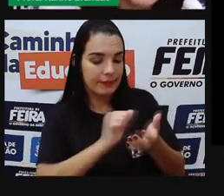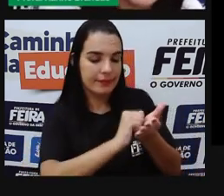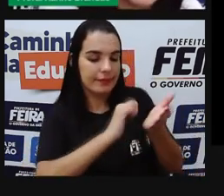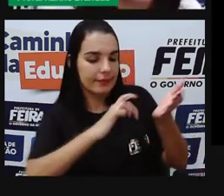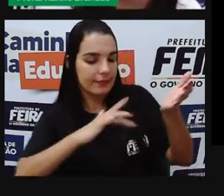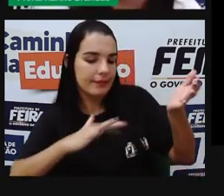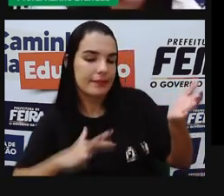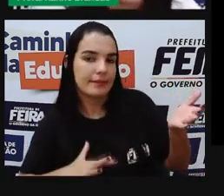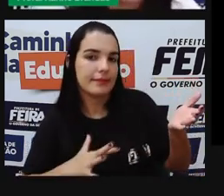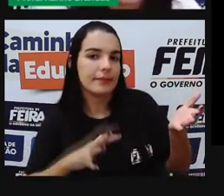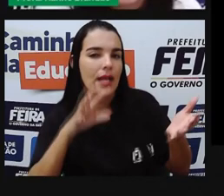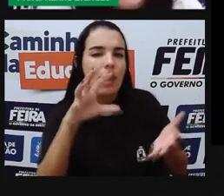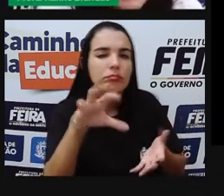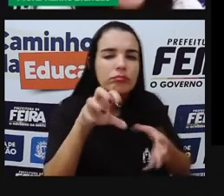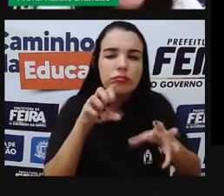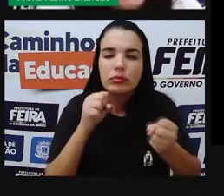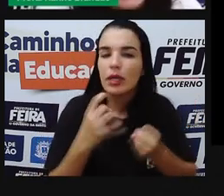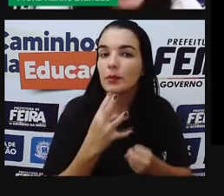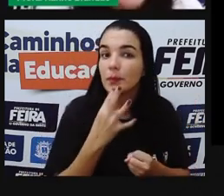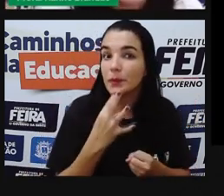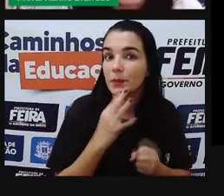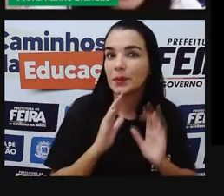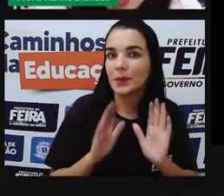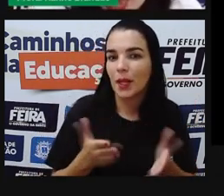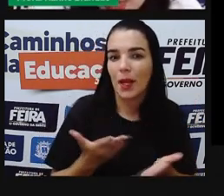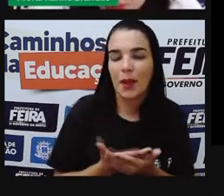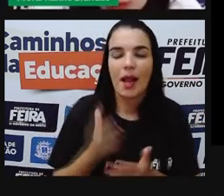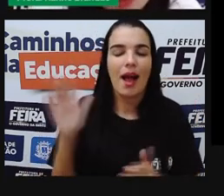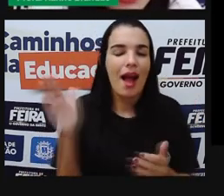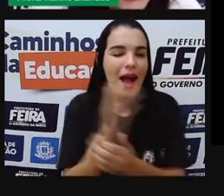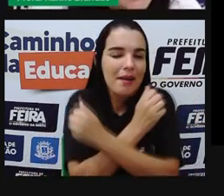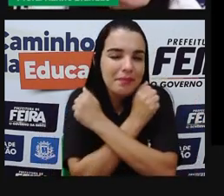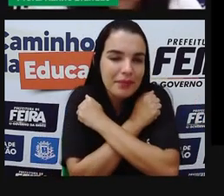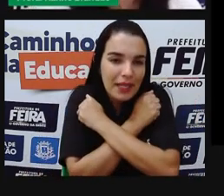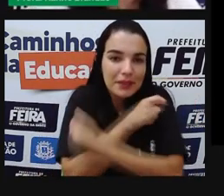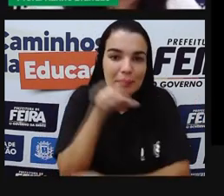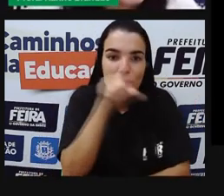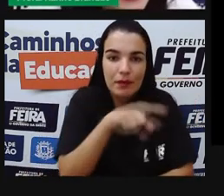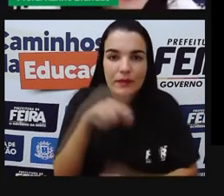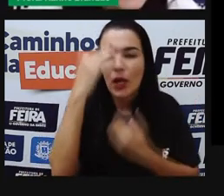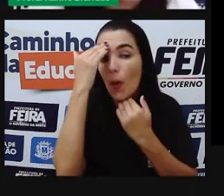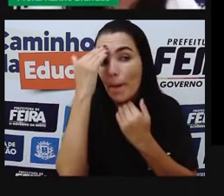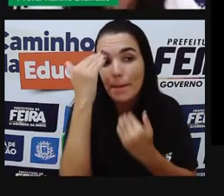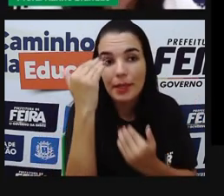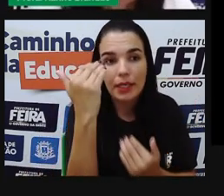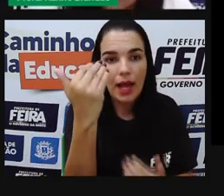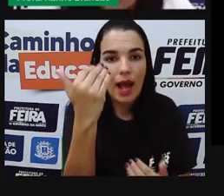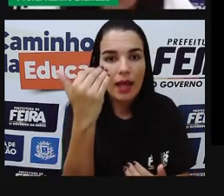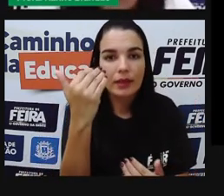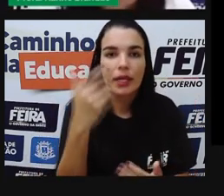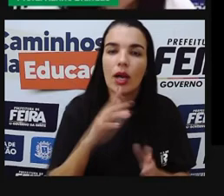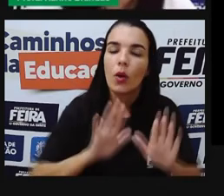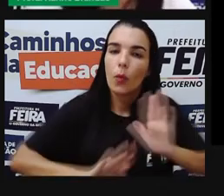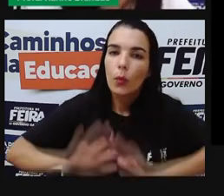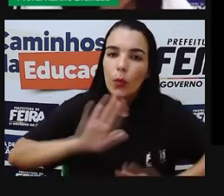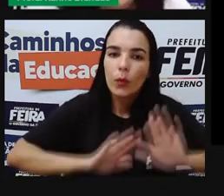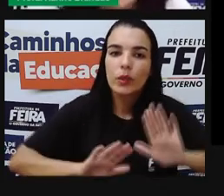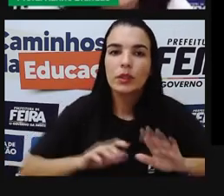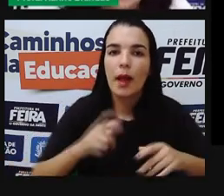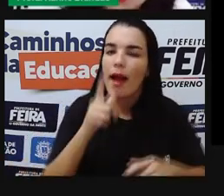esses conhecimentos obtidos na aula de hoje. Grande abraço pra você, obrigada, se cuide,